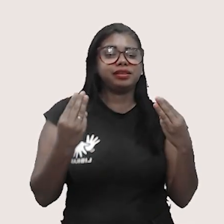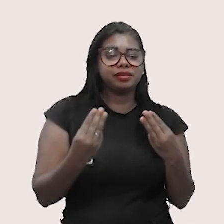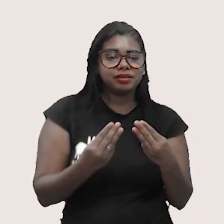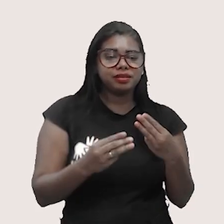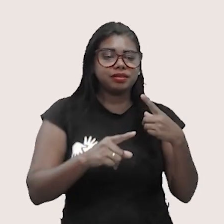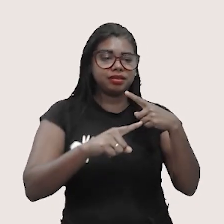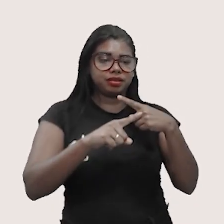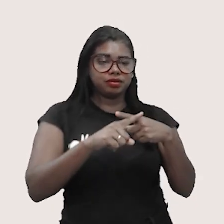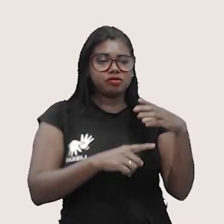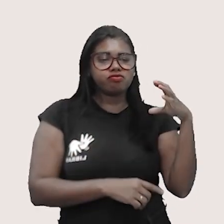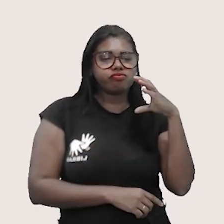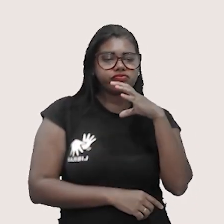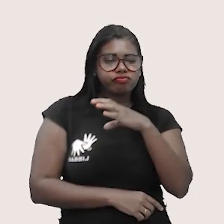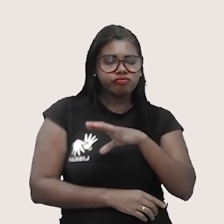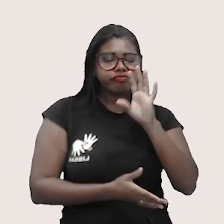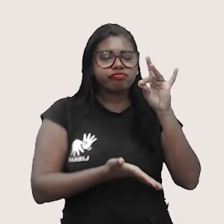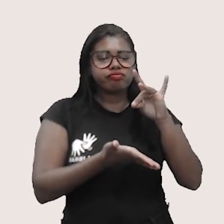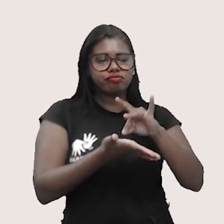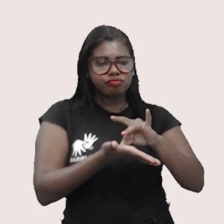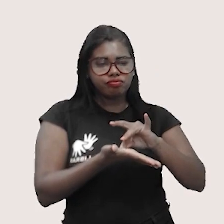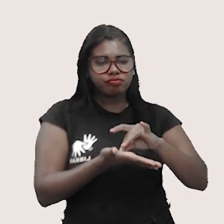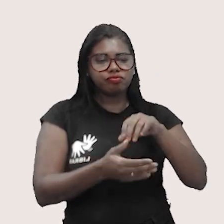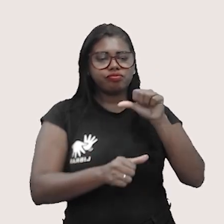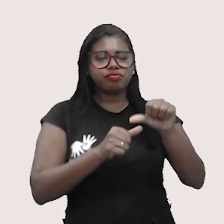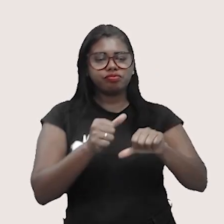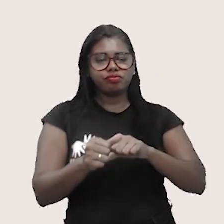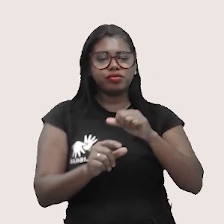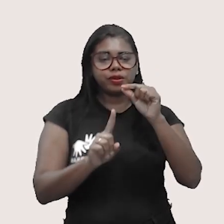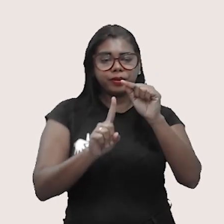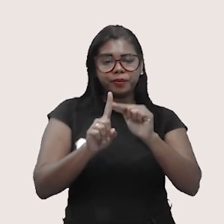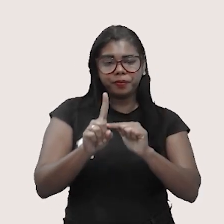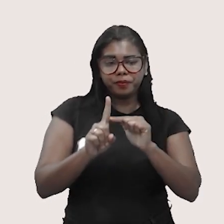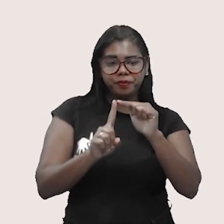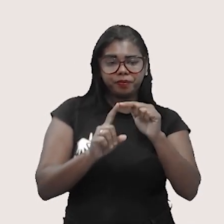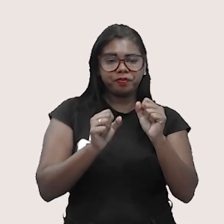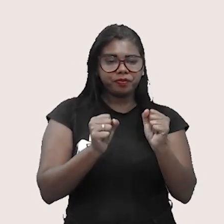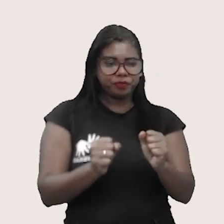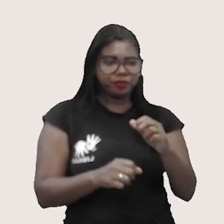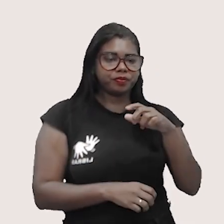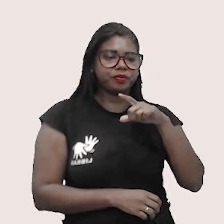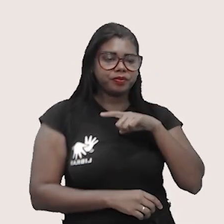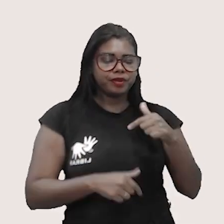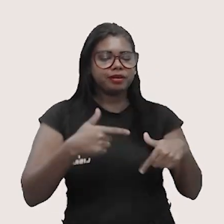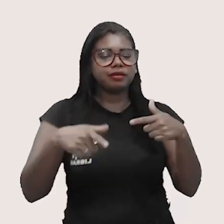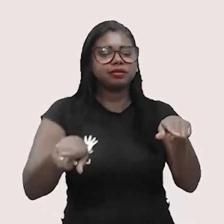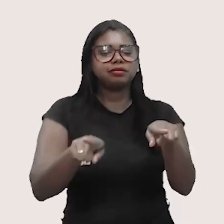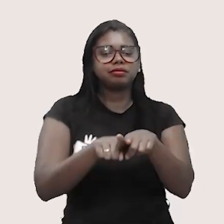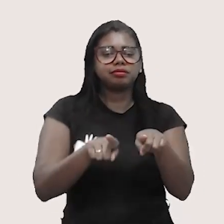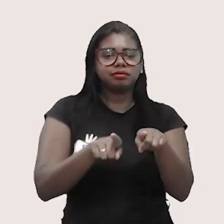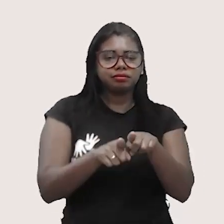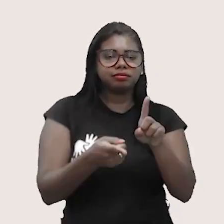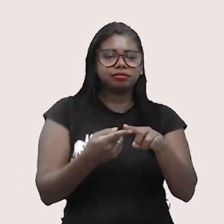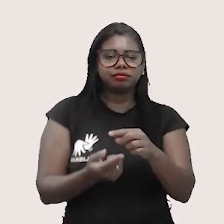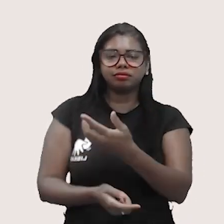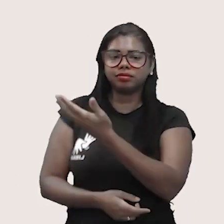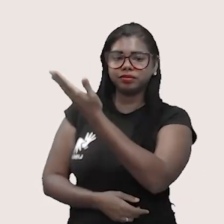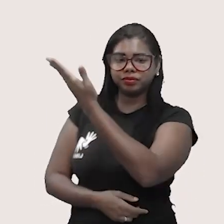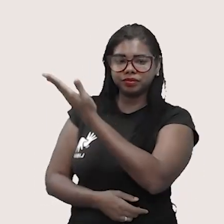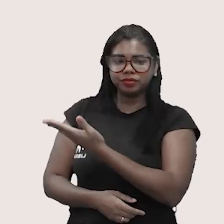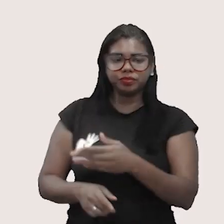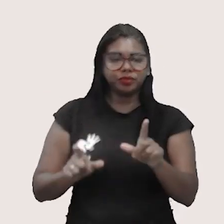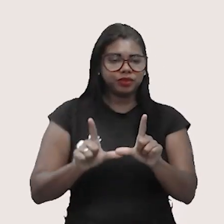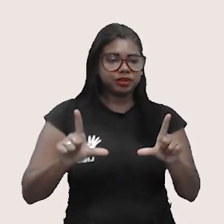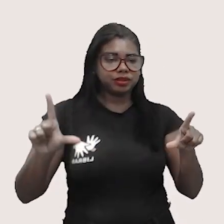constante, vezes a variação da temperatura. Você pode obter esse trabalho também por via da área do gráfico.